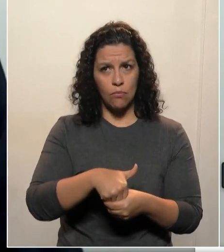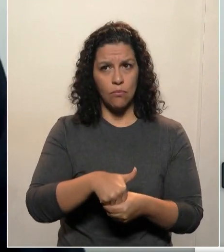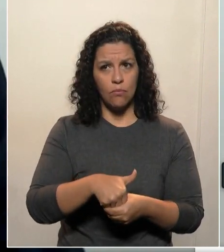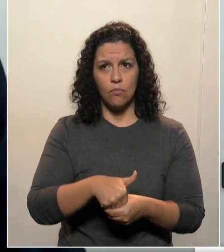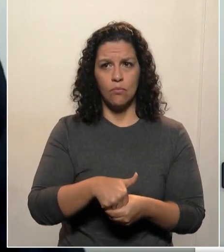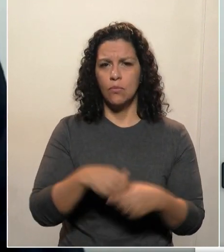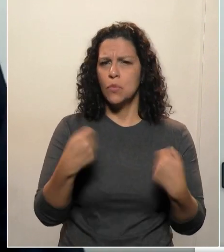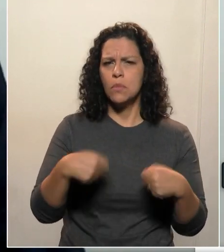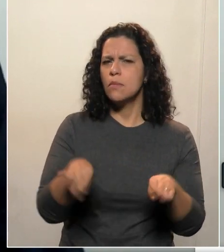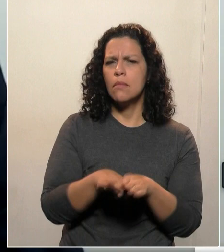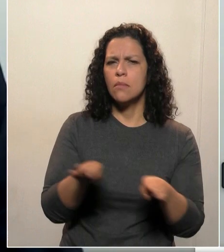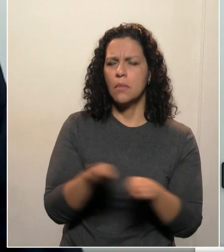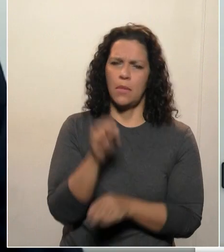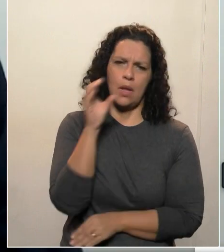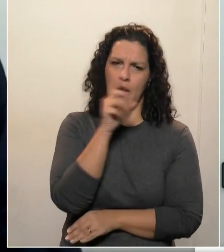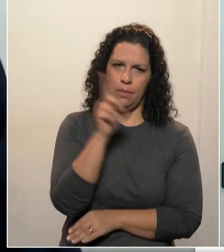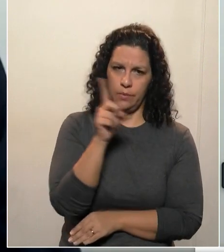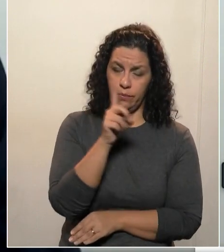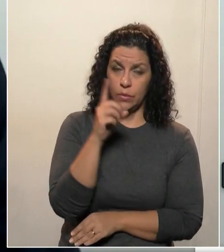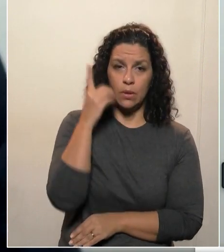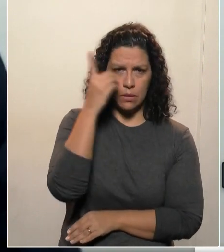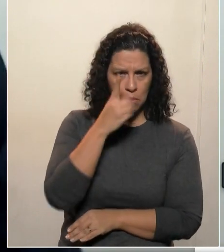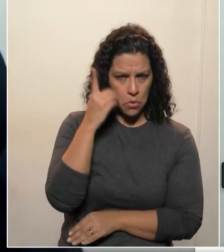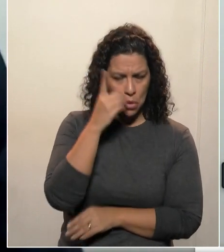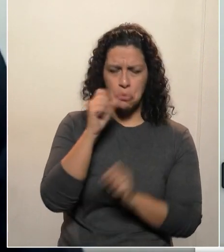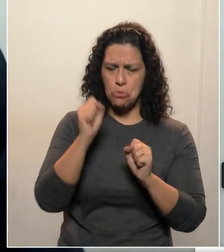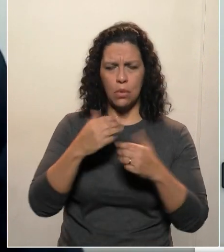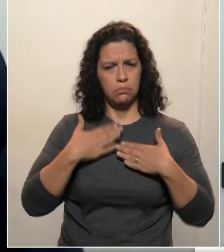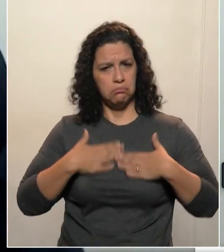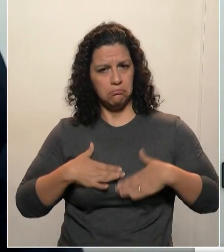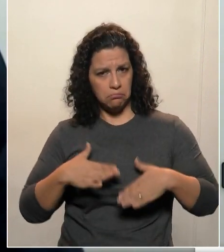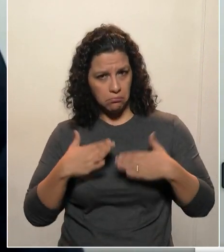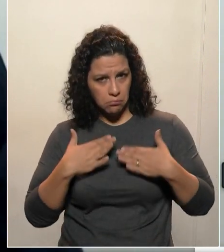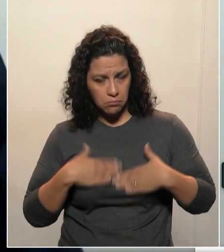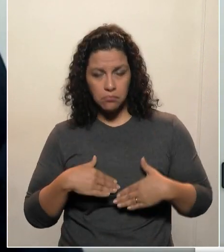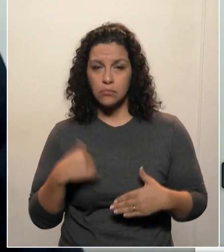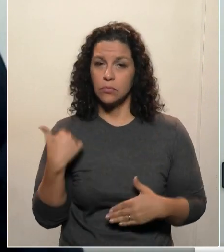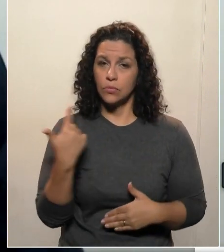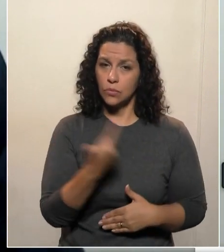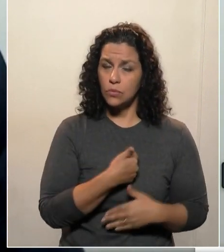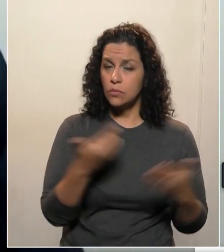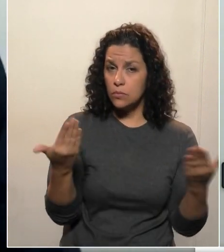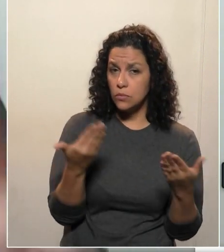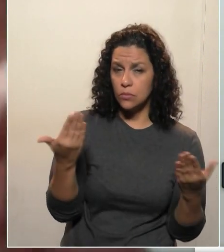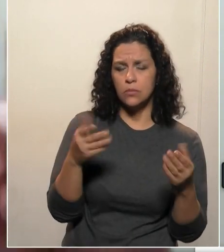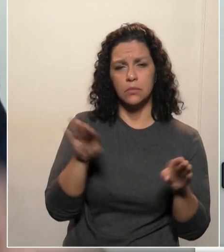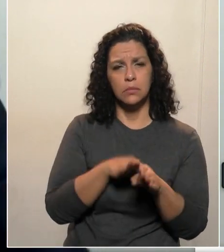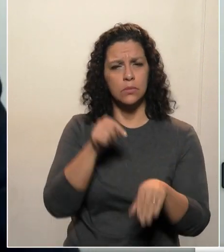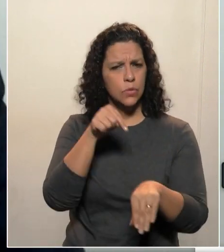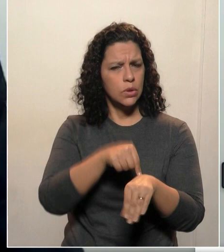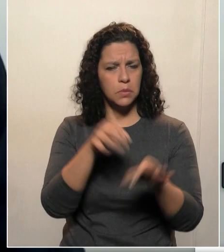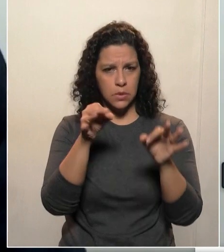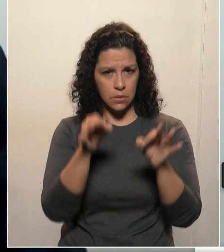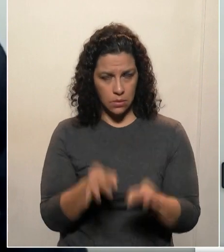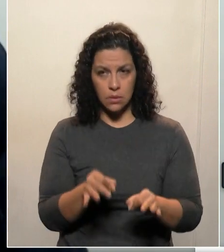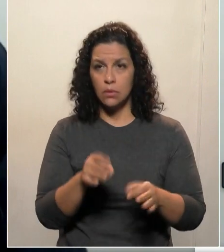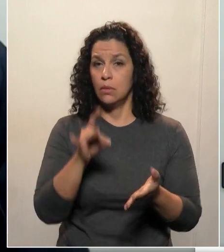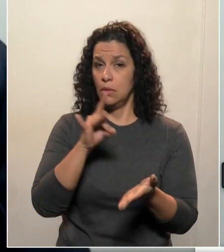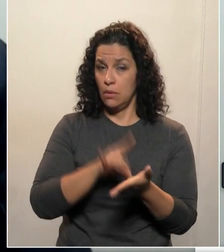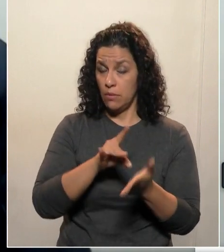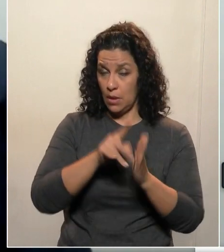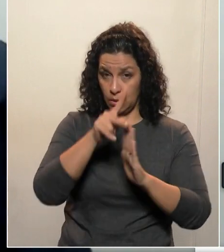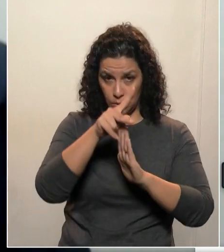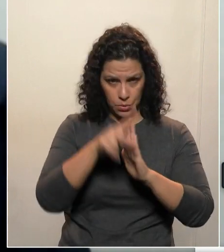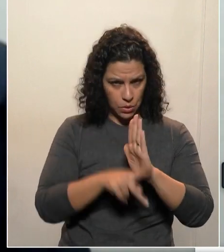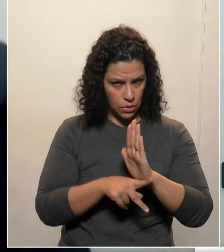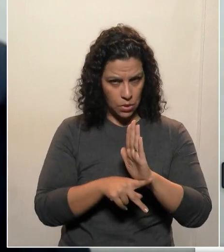sem nenhum tipo de atropelo. Os senhores deputados podem ficar tranquilos, nós iremos fazer o tempo certo. Mas é verdade que esse projeto